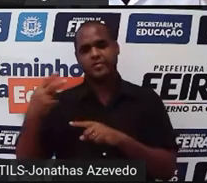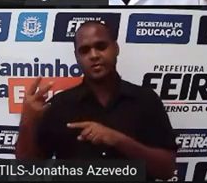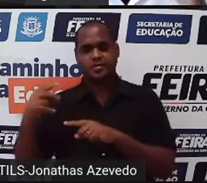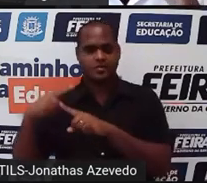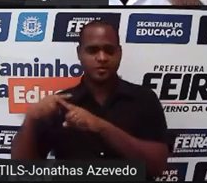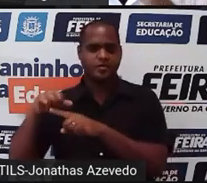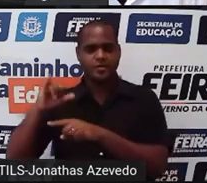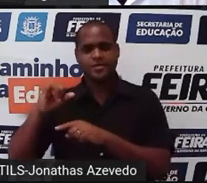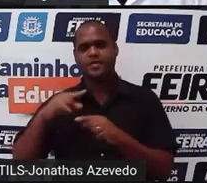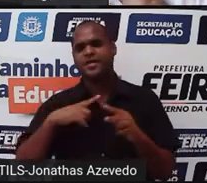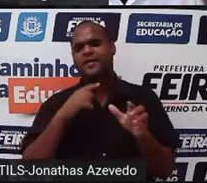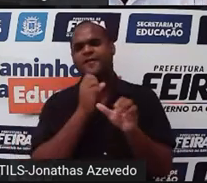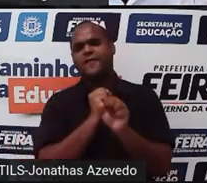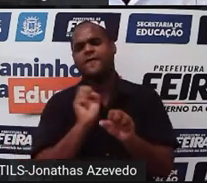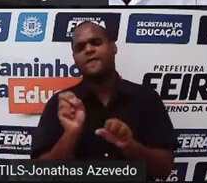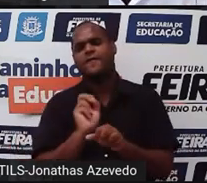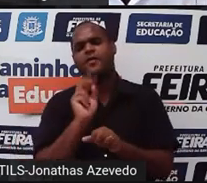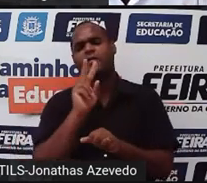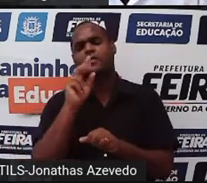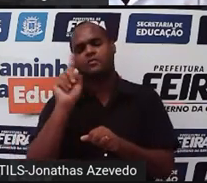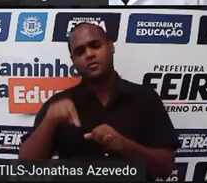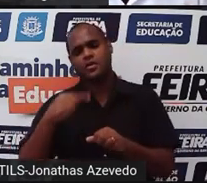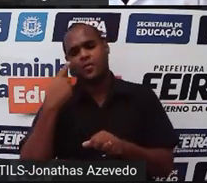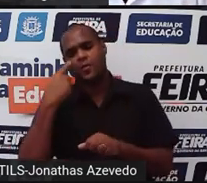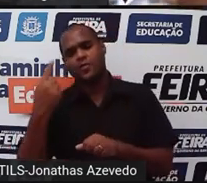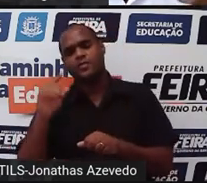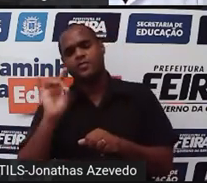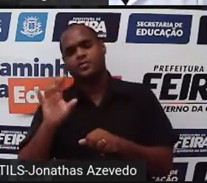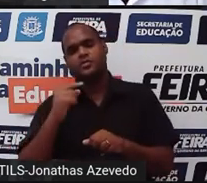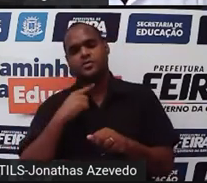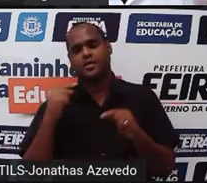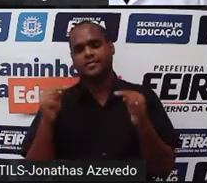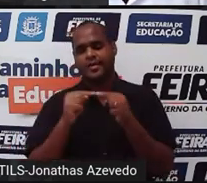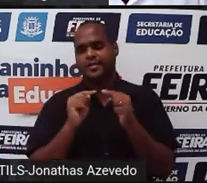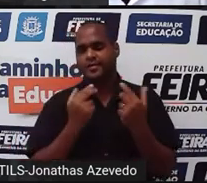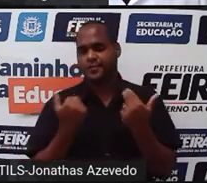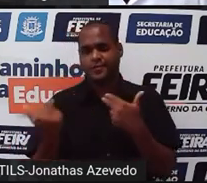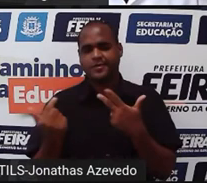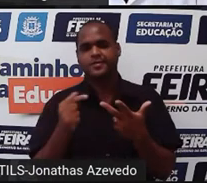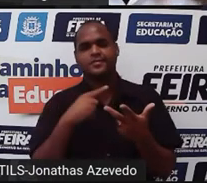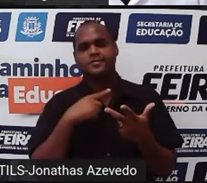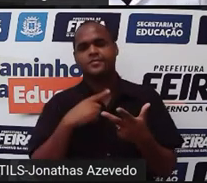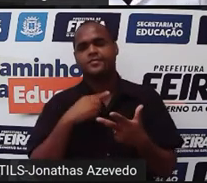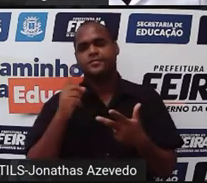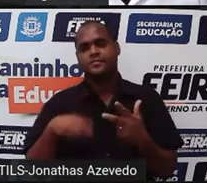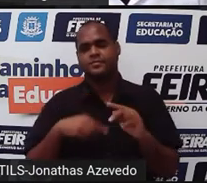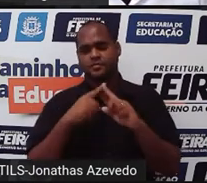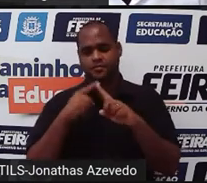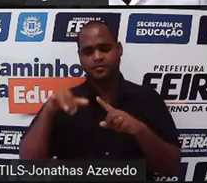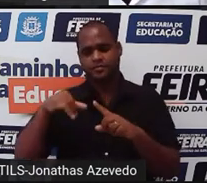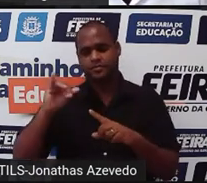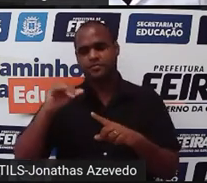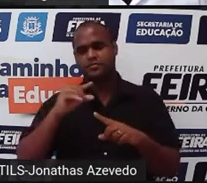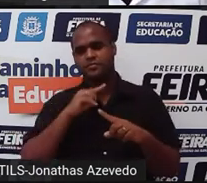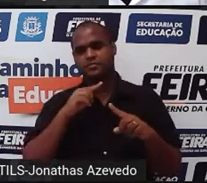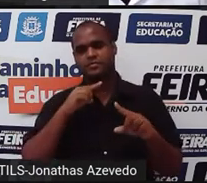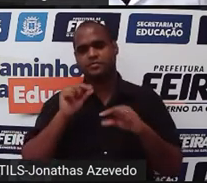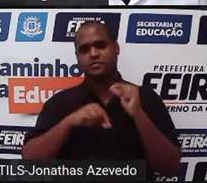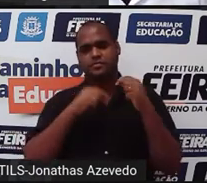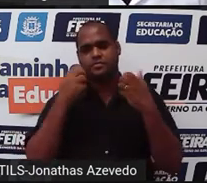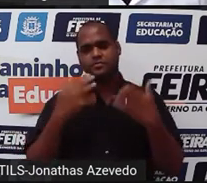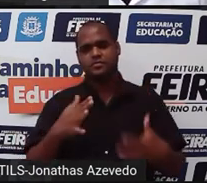o valor de x e y em uma tem que ser o mesmo valor de x e y na outra. Tá bom?